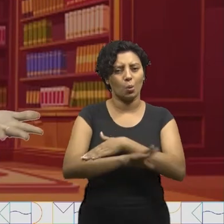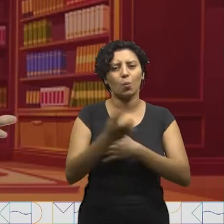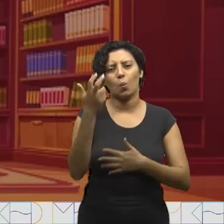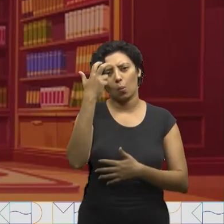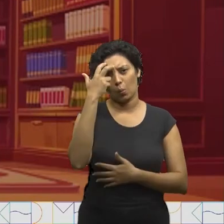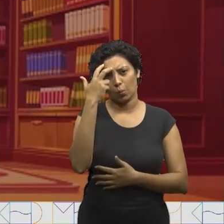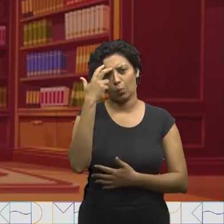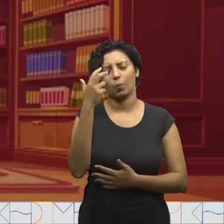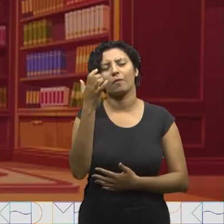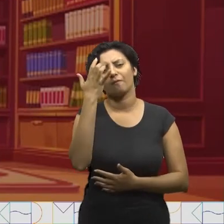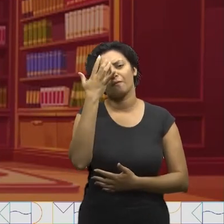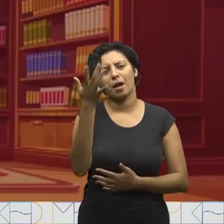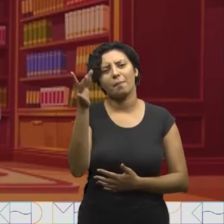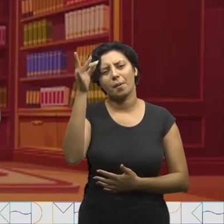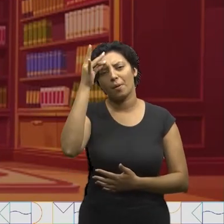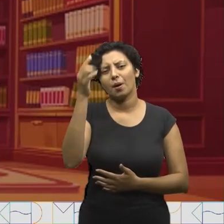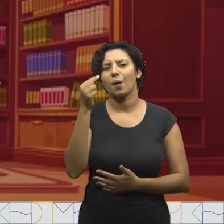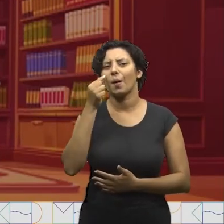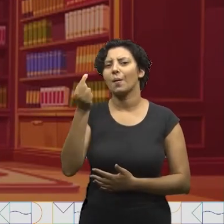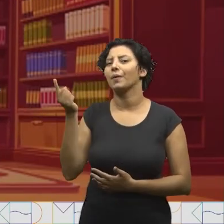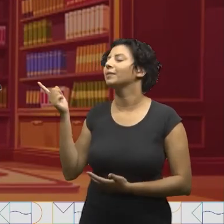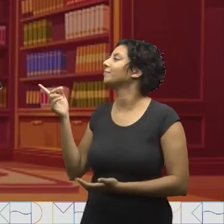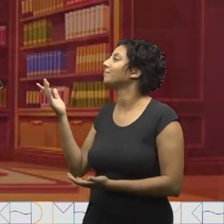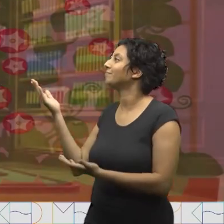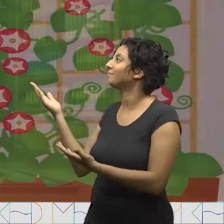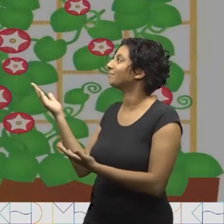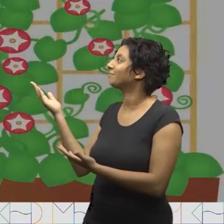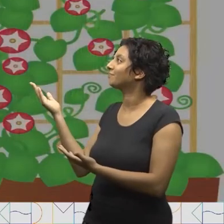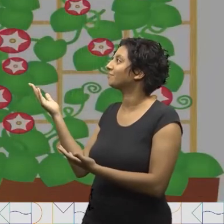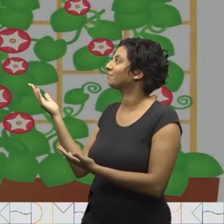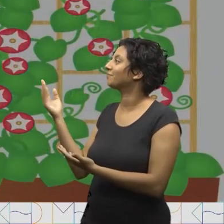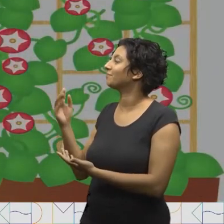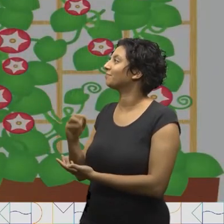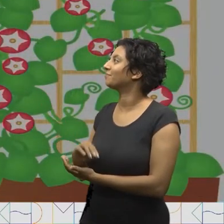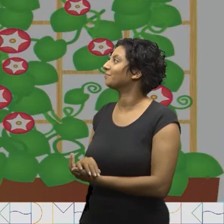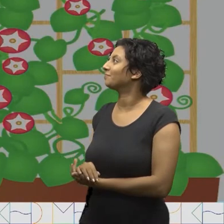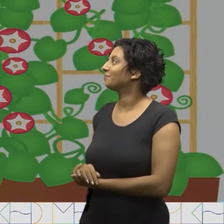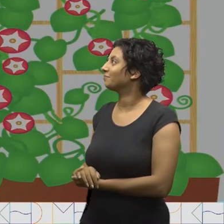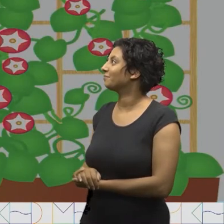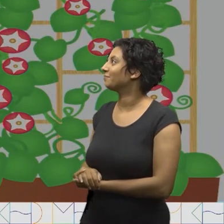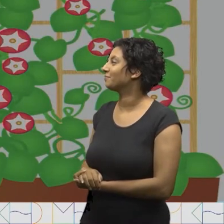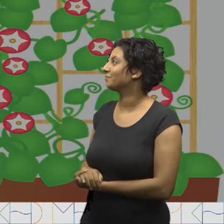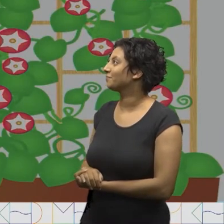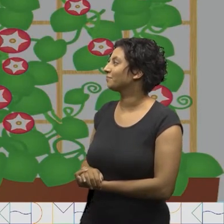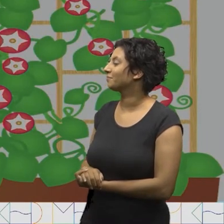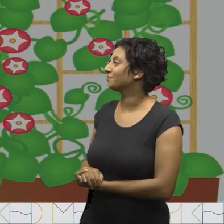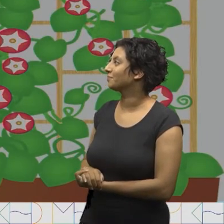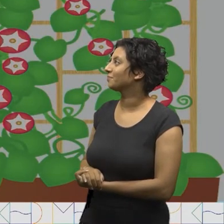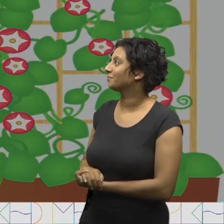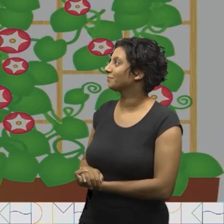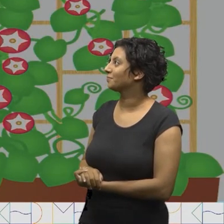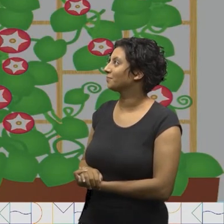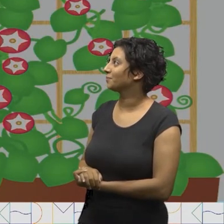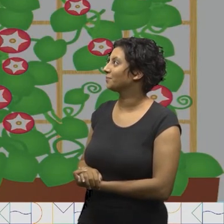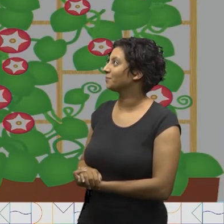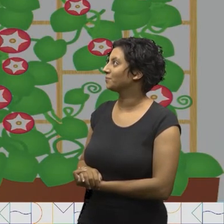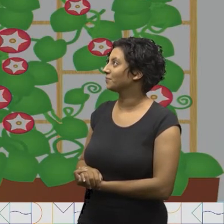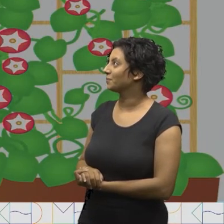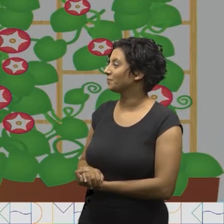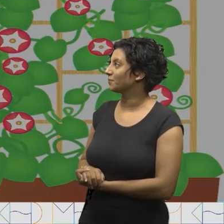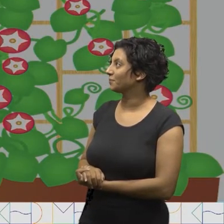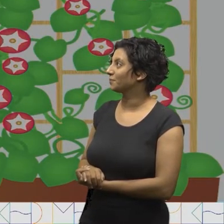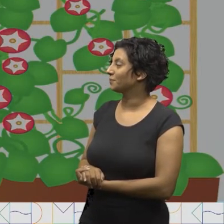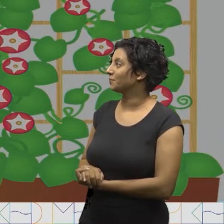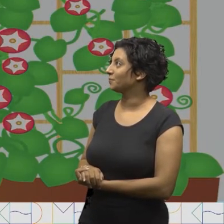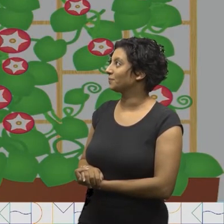fáceis de memorizar. De olho na sua tela. Quem cochicha ou rabo